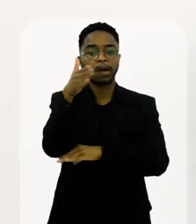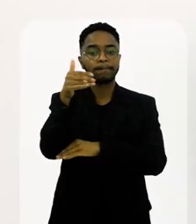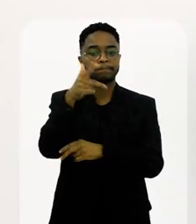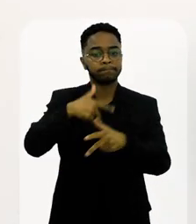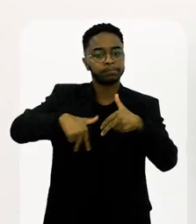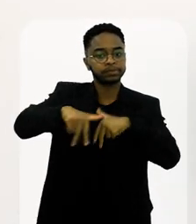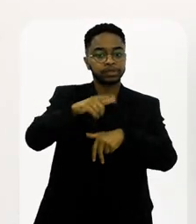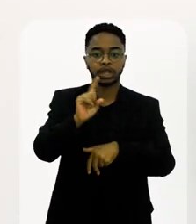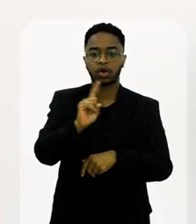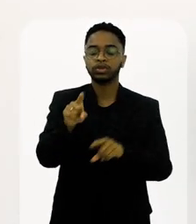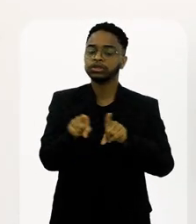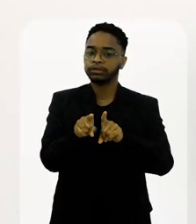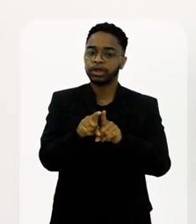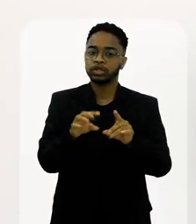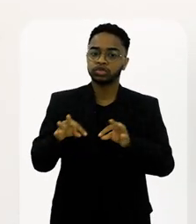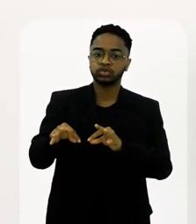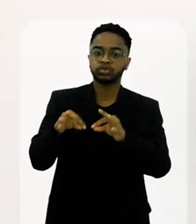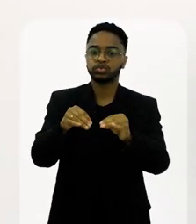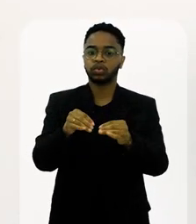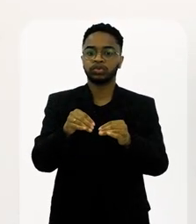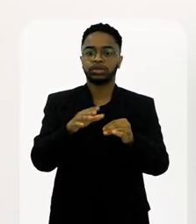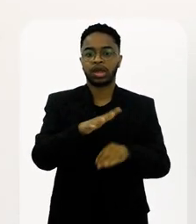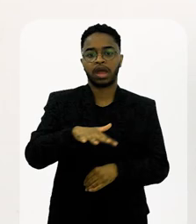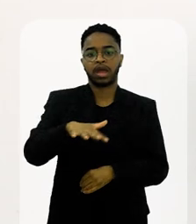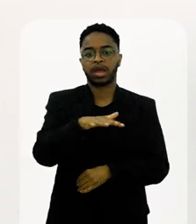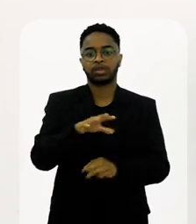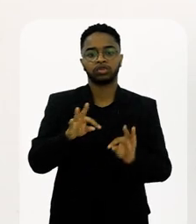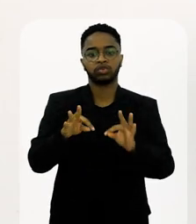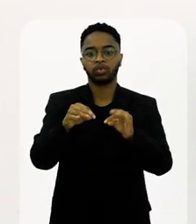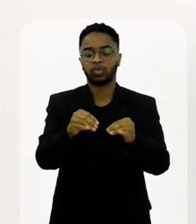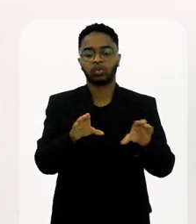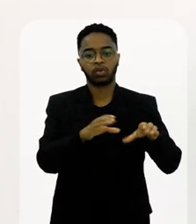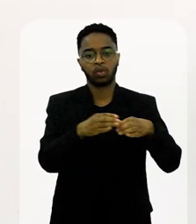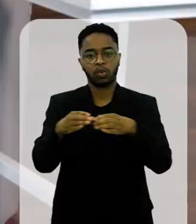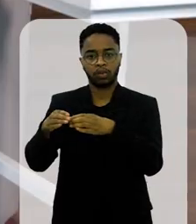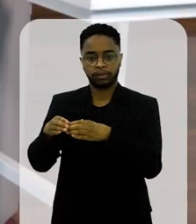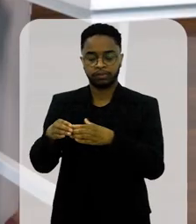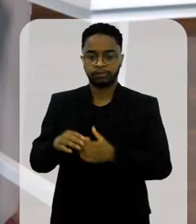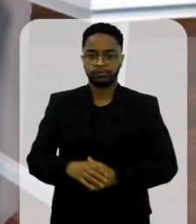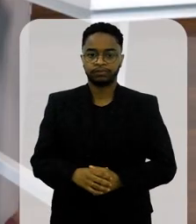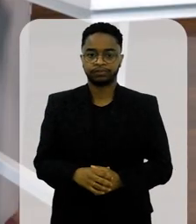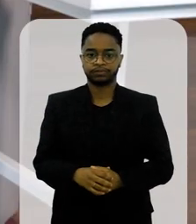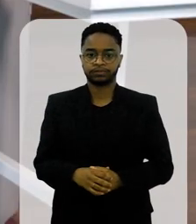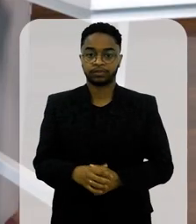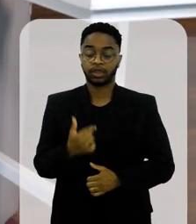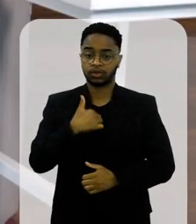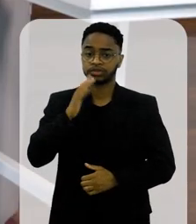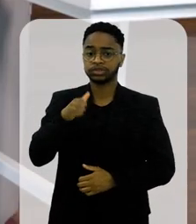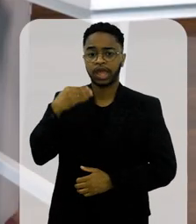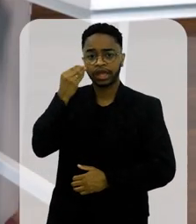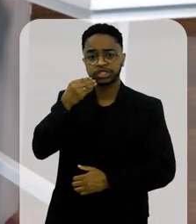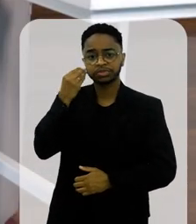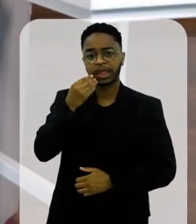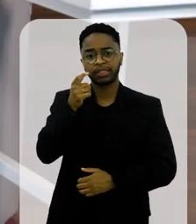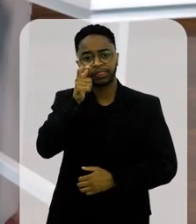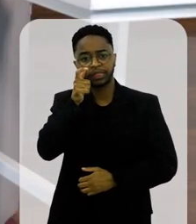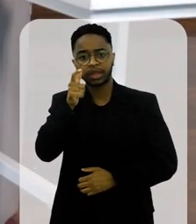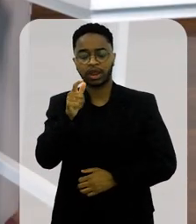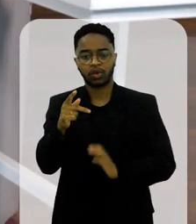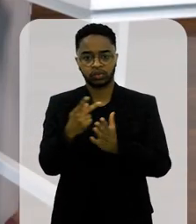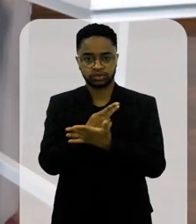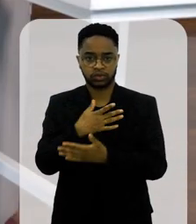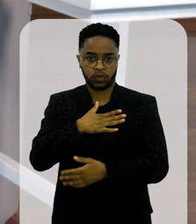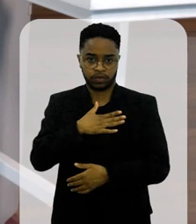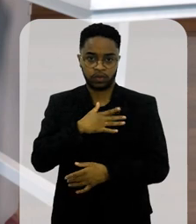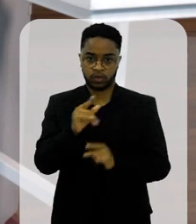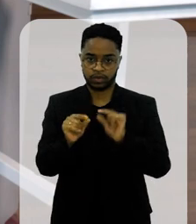porta-bandeira, né? Eu acho que isso vale para todos os outros julgamentos. Eu tive uma experiência muito interessante, muito